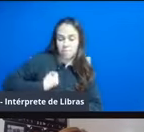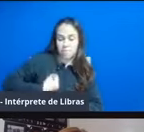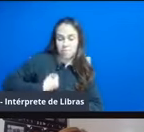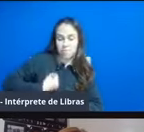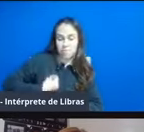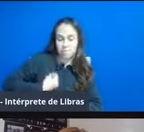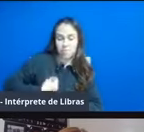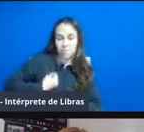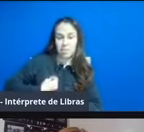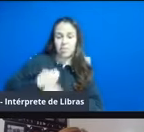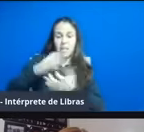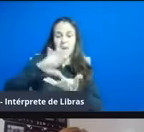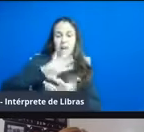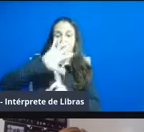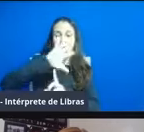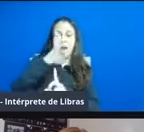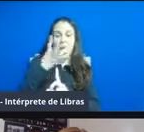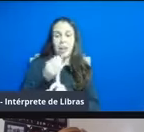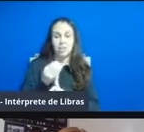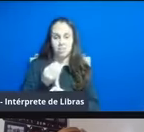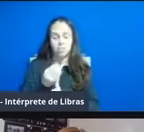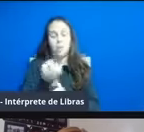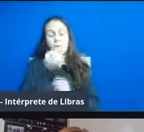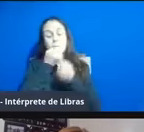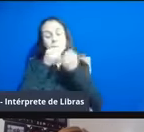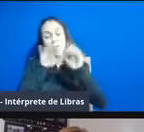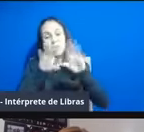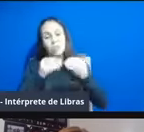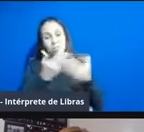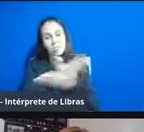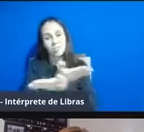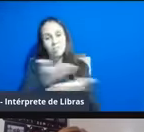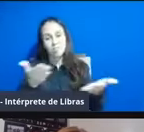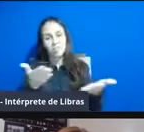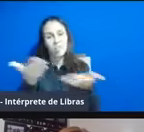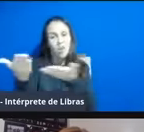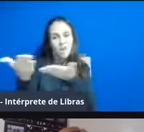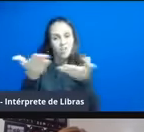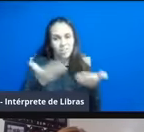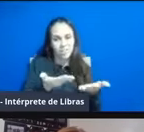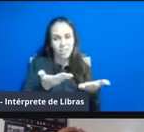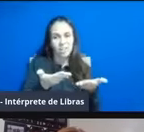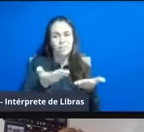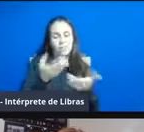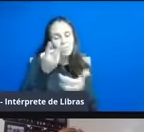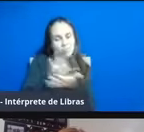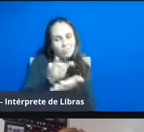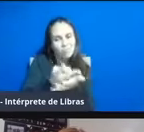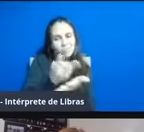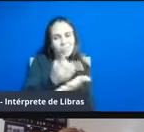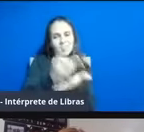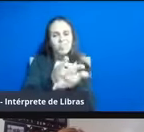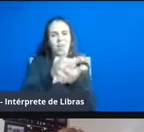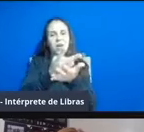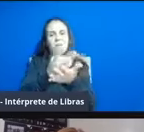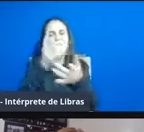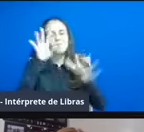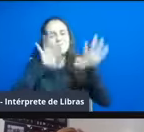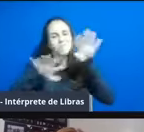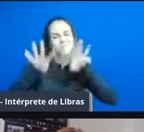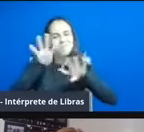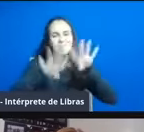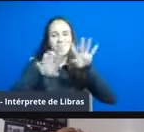Trevisan. Desejamos um bom fim de noite a todos e convidamos para que sigam prestigiando as nossas atividades e lançamentos